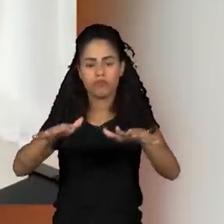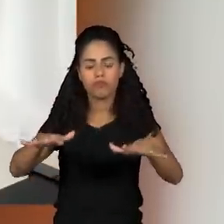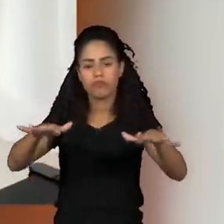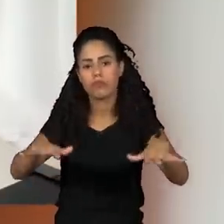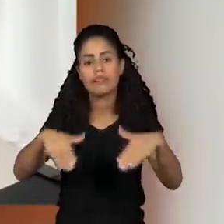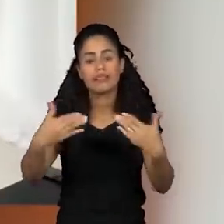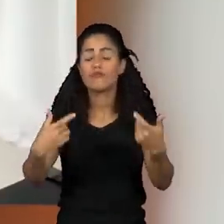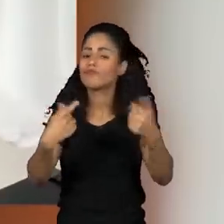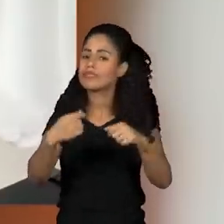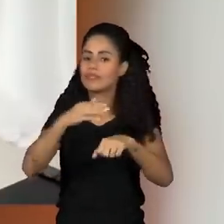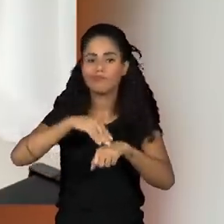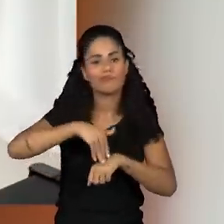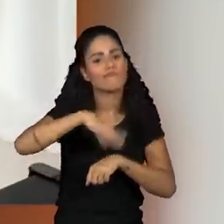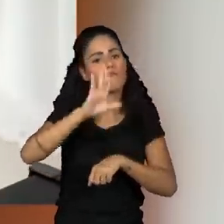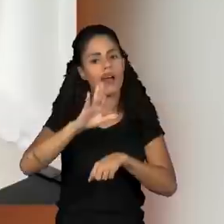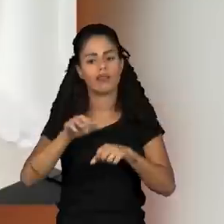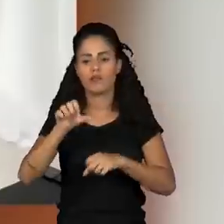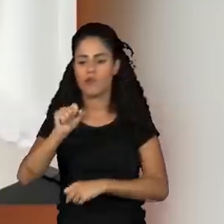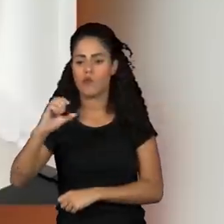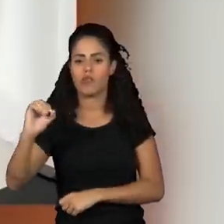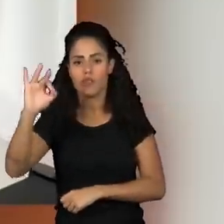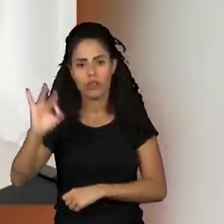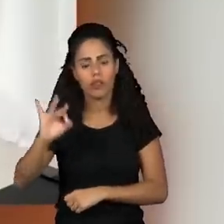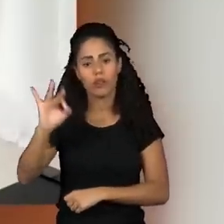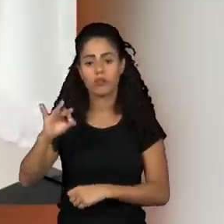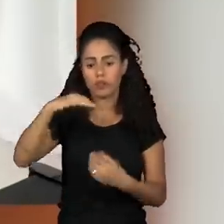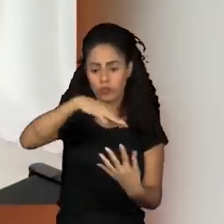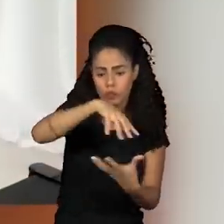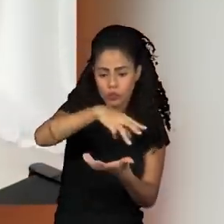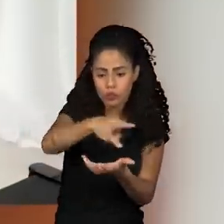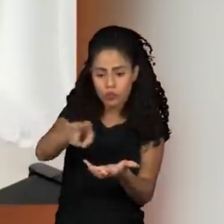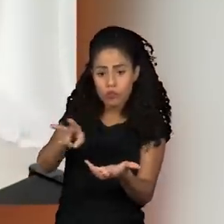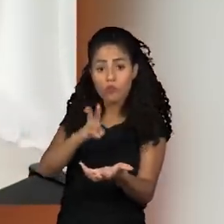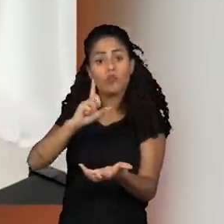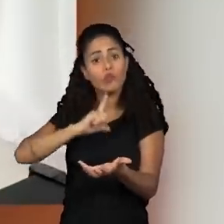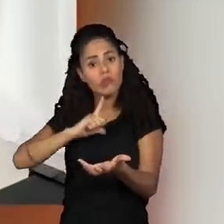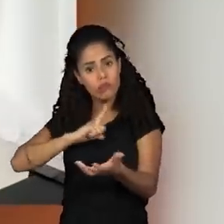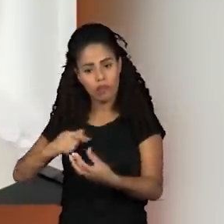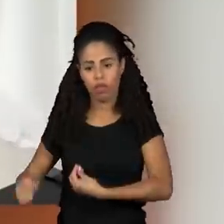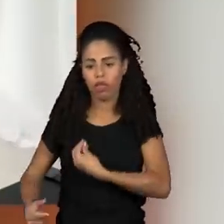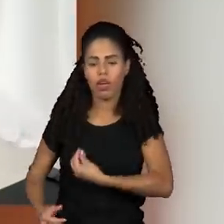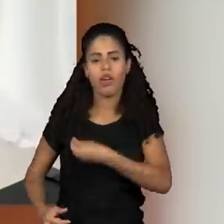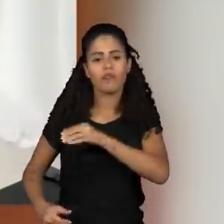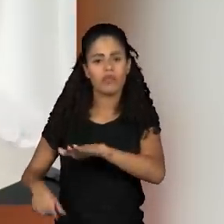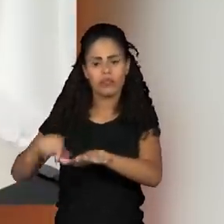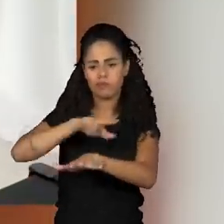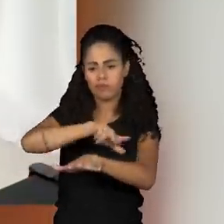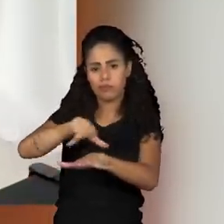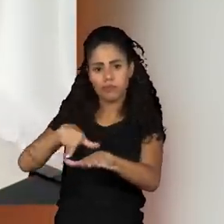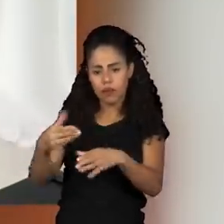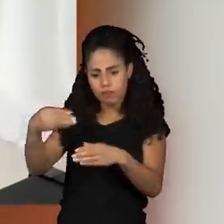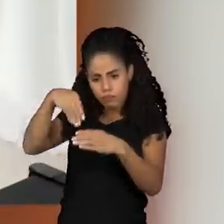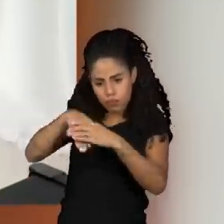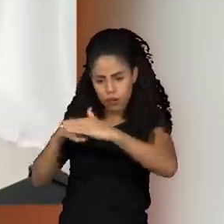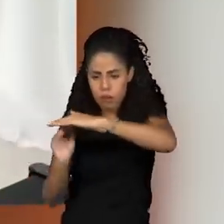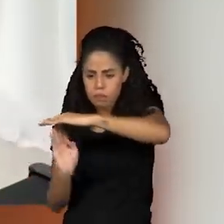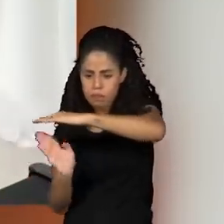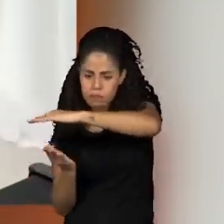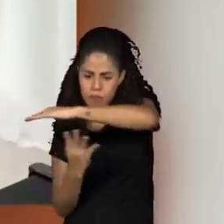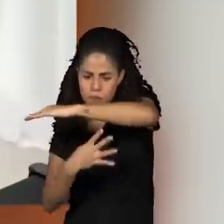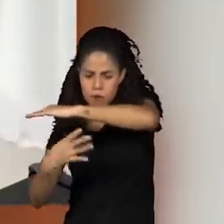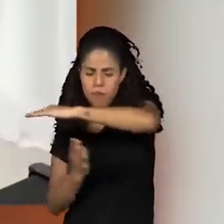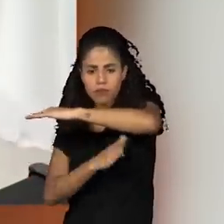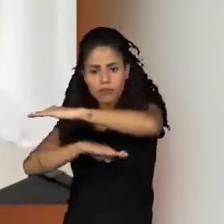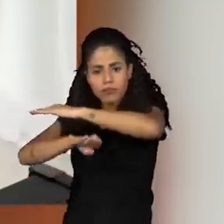justamente representa 70% do globo terrestre. Então, temos uma lacuna muito grande a ser investida, a ser